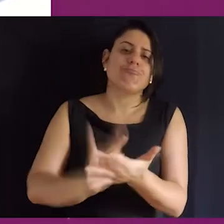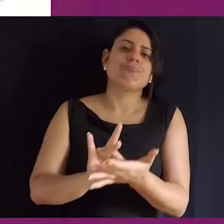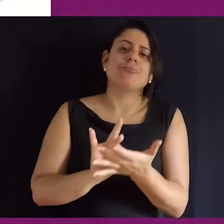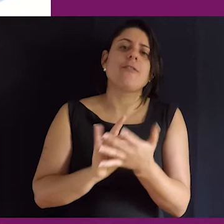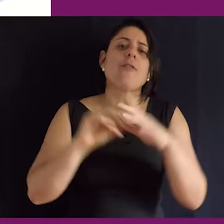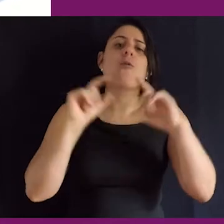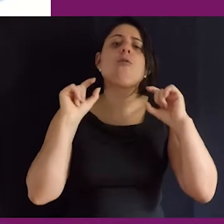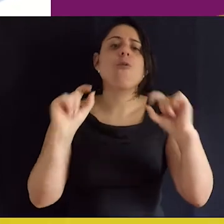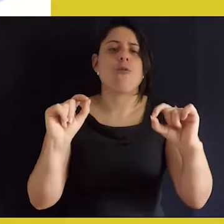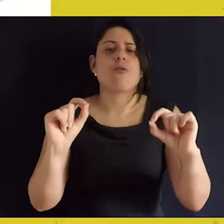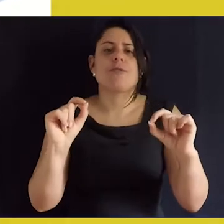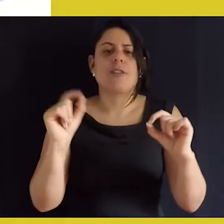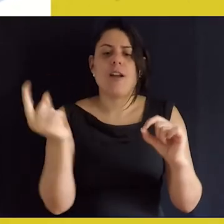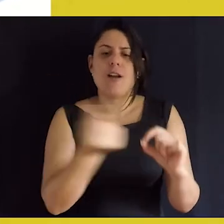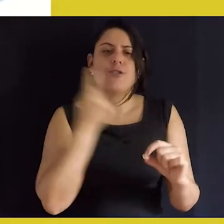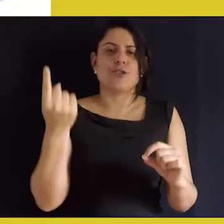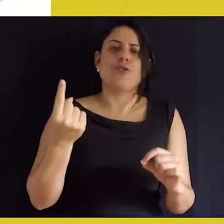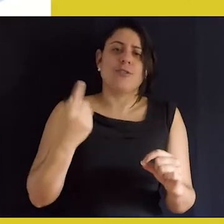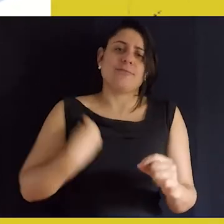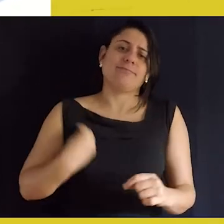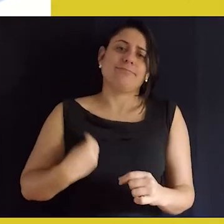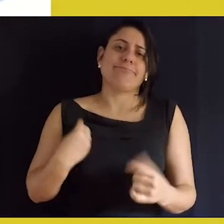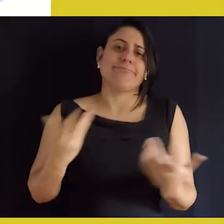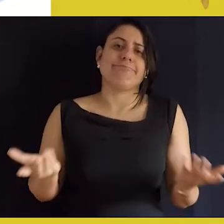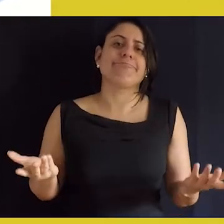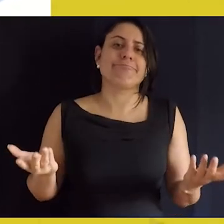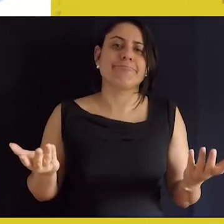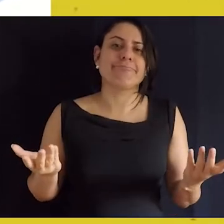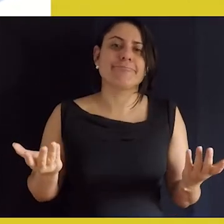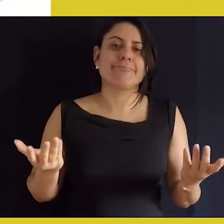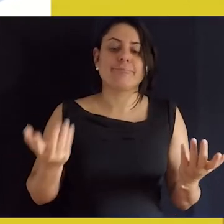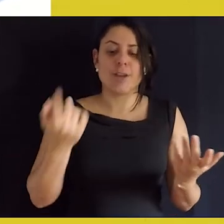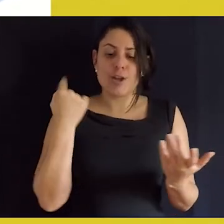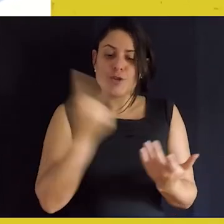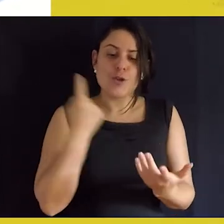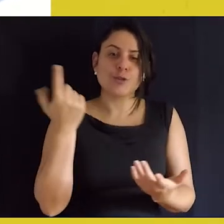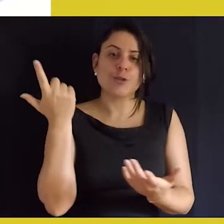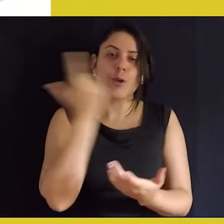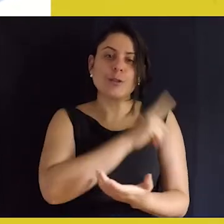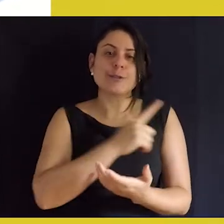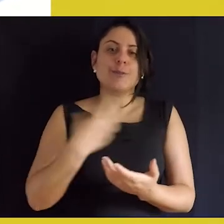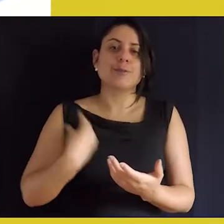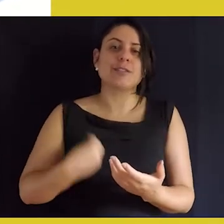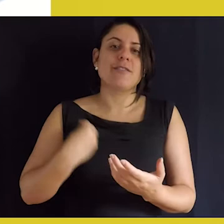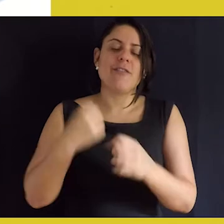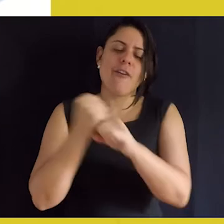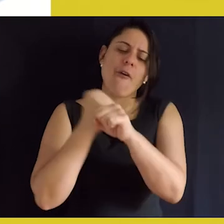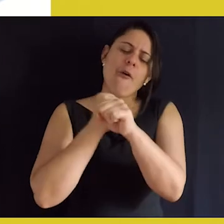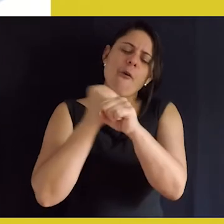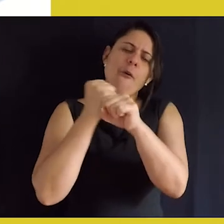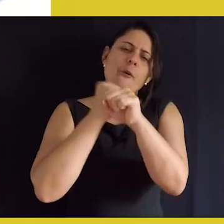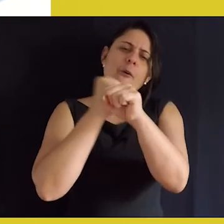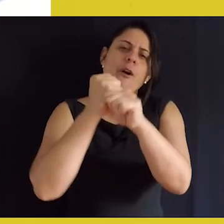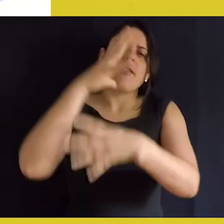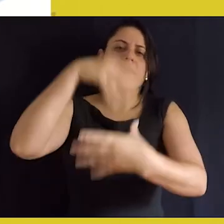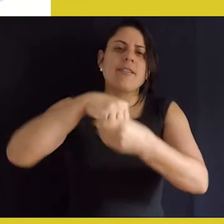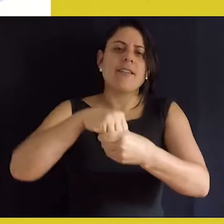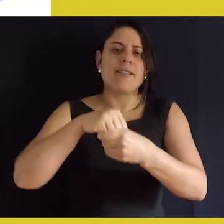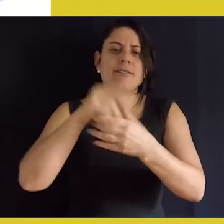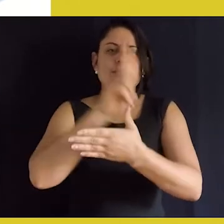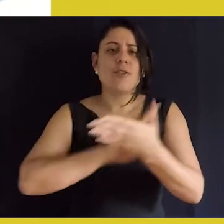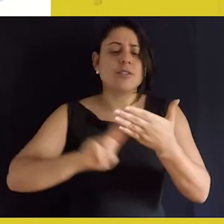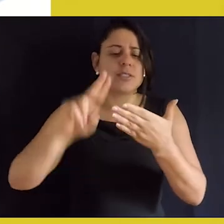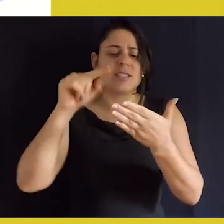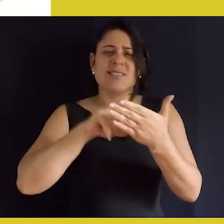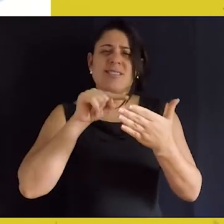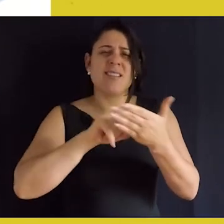existência é, de fato, a nossa existência, né. É a gente ter sobrevivido esses anos todos dentro da